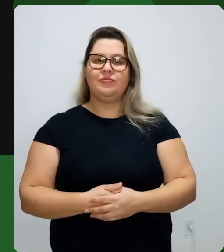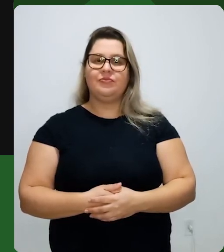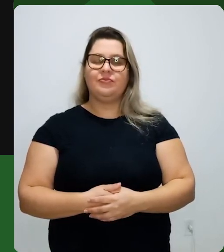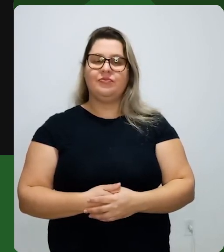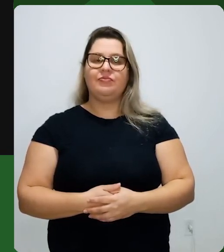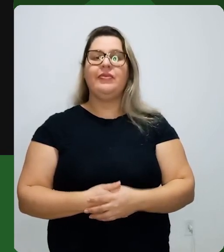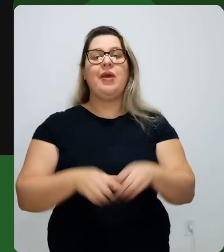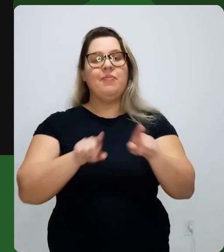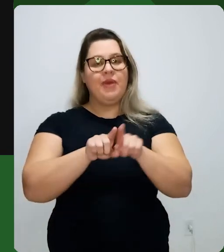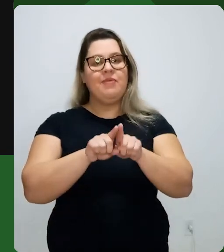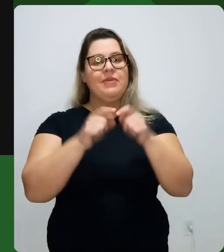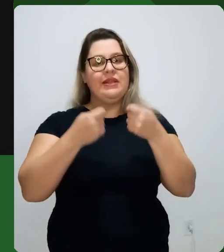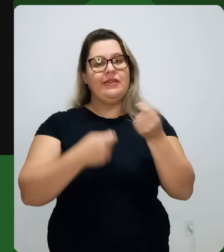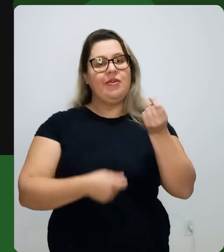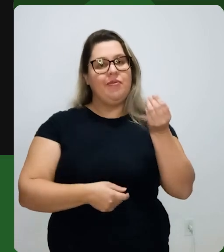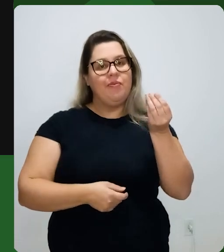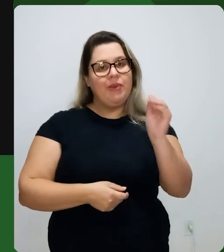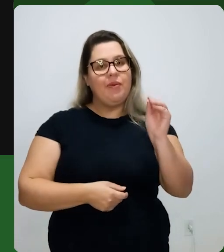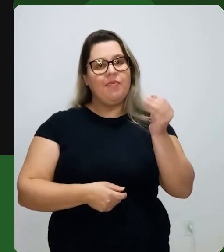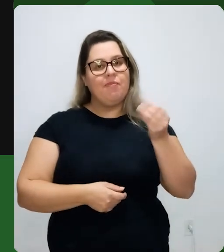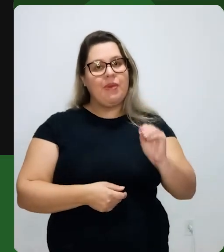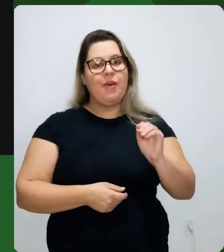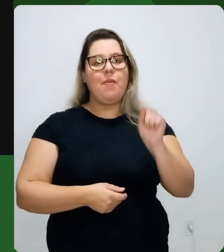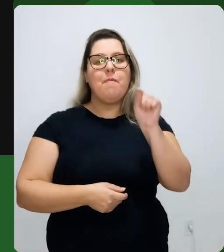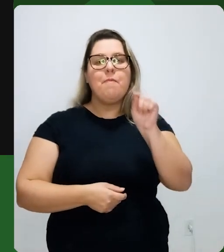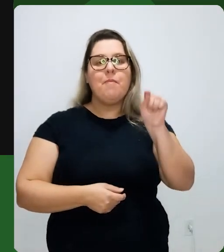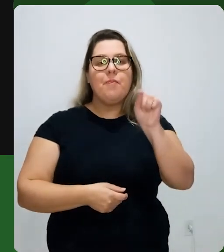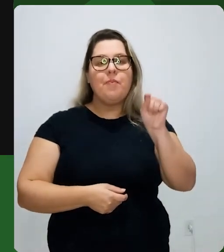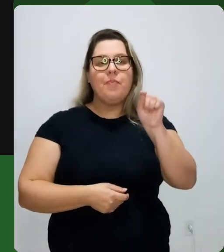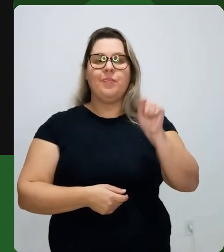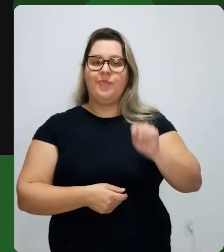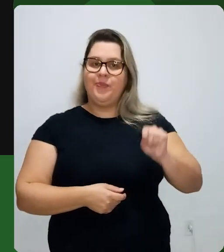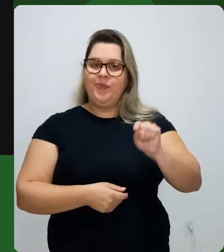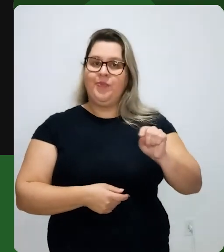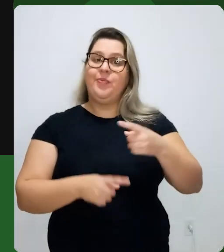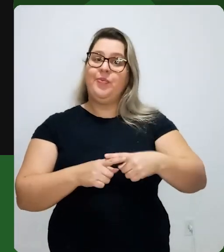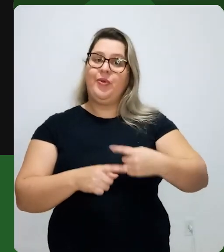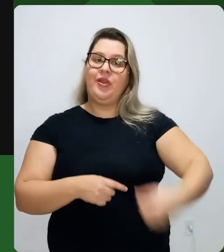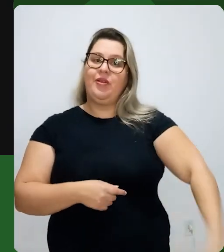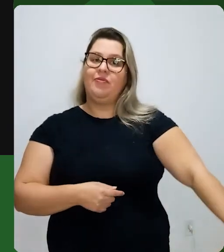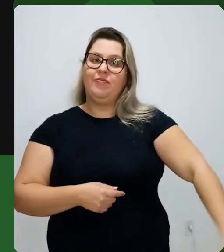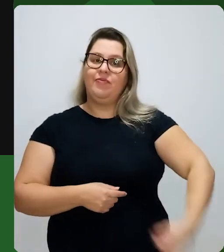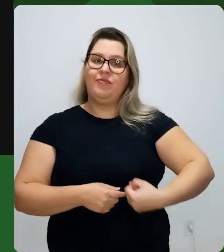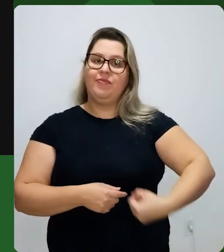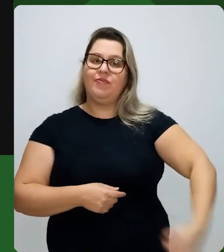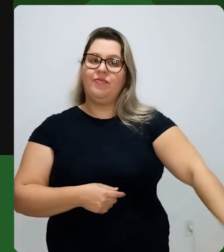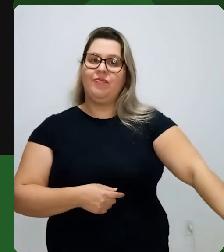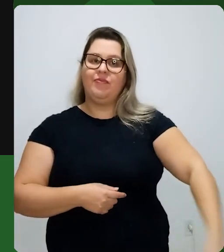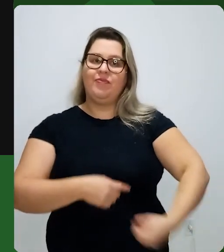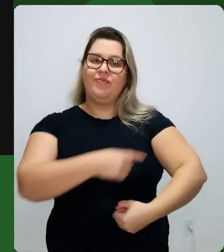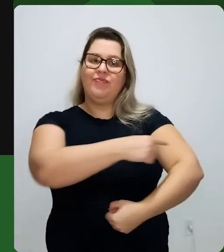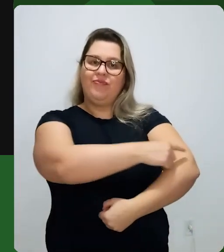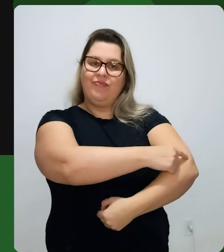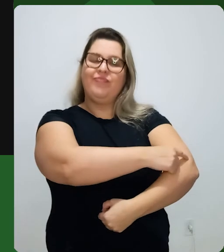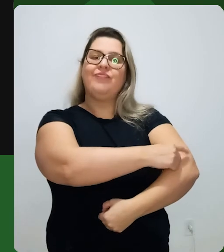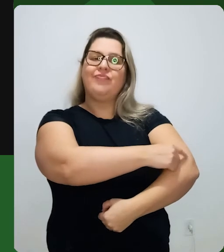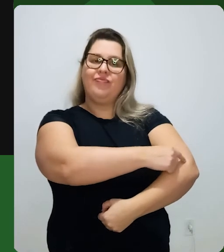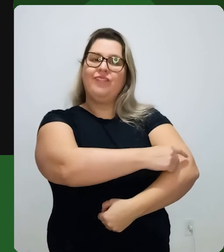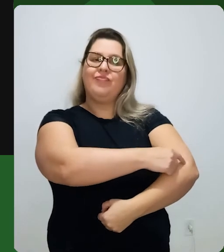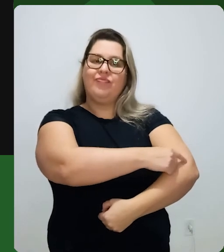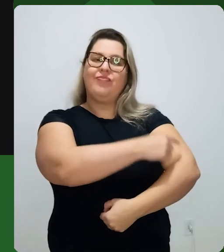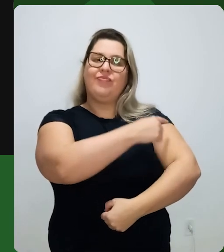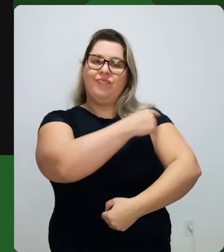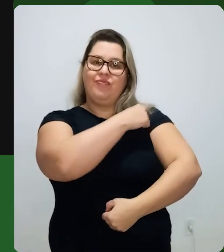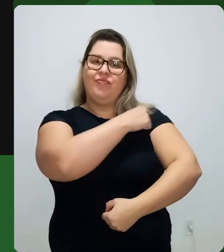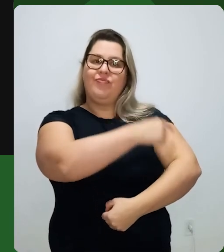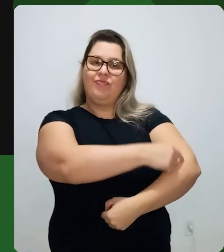Aqui vai a bolinha, aqui vai a bolinha também, a parte de baixo. Diz ali, o antebraço deve possuir mais ou menos